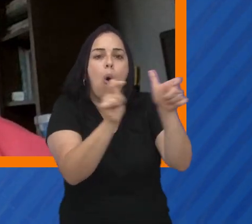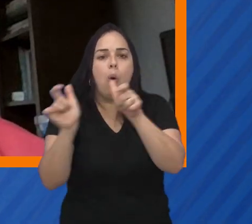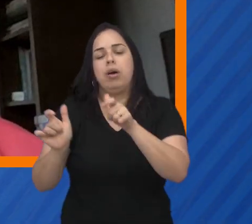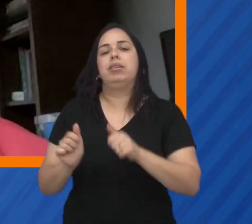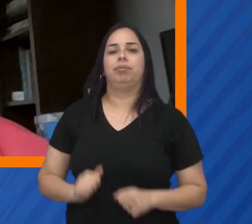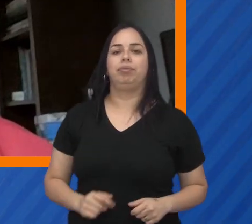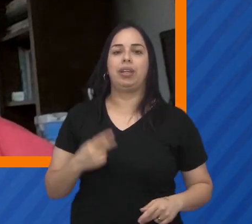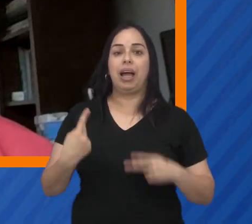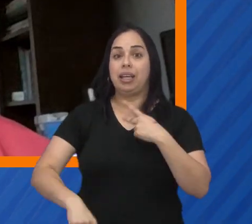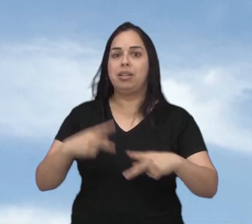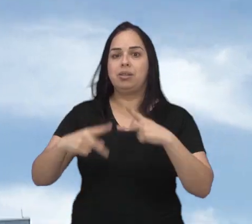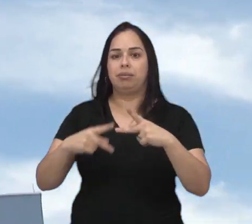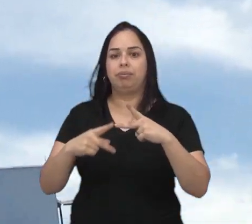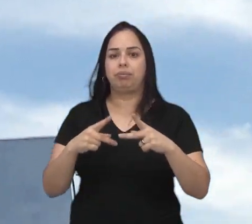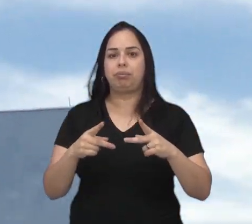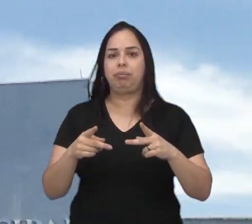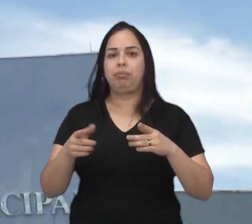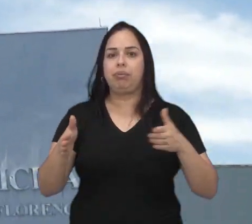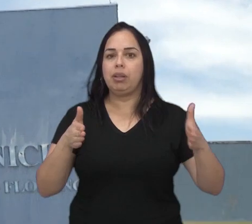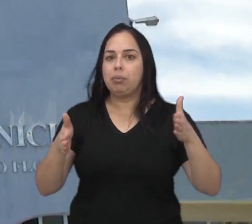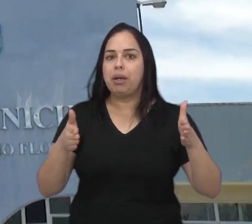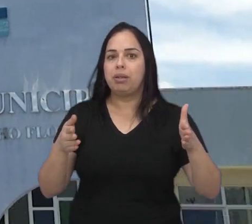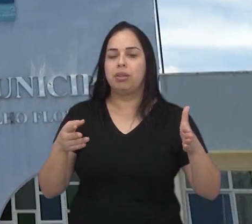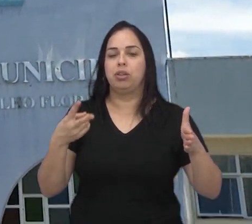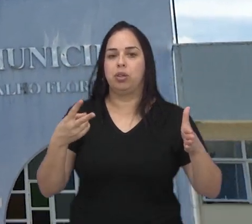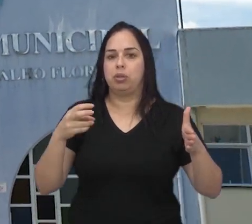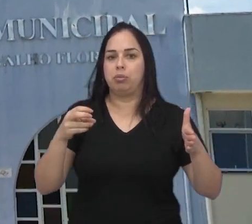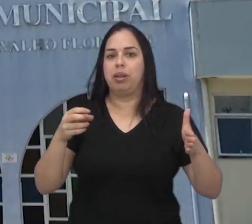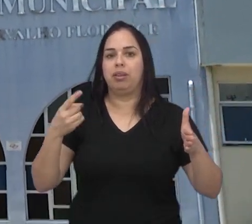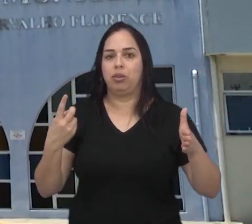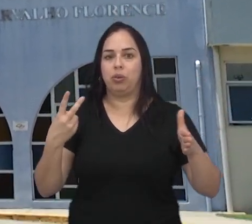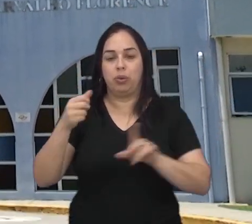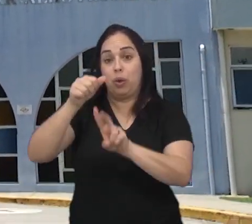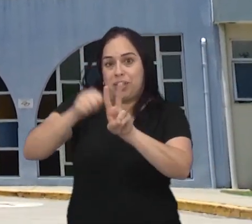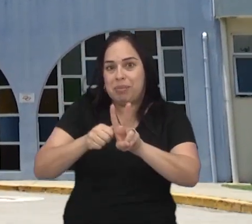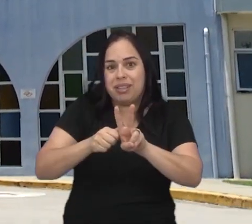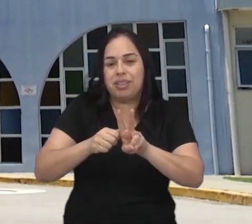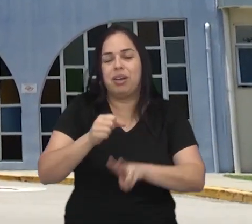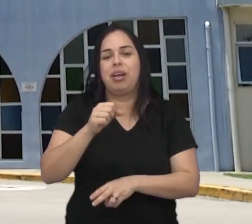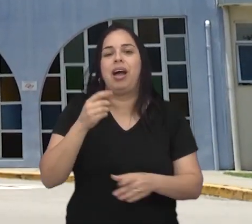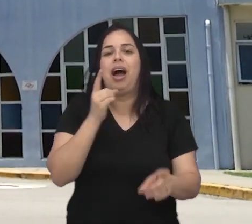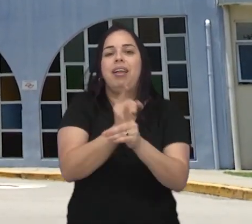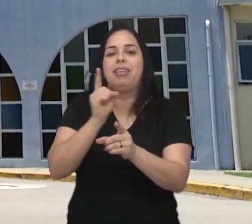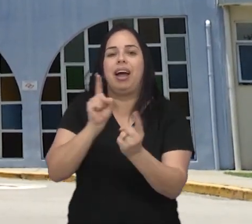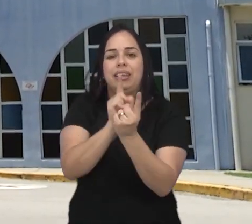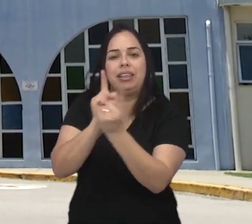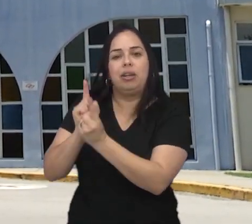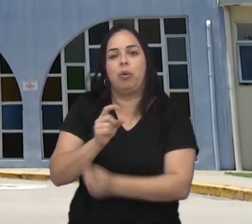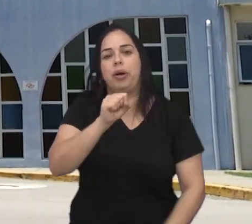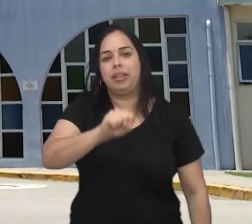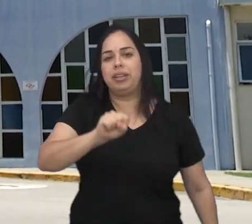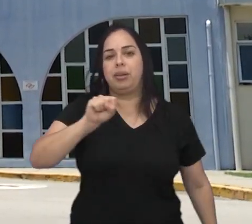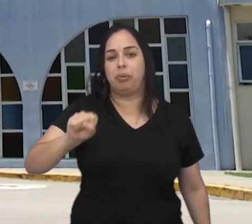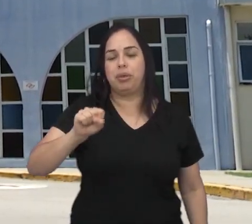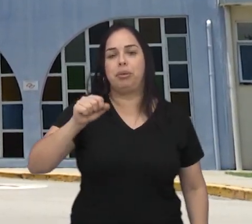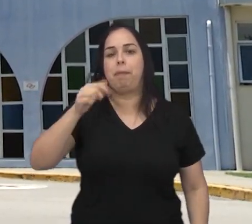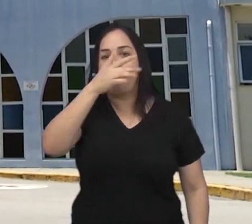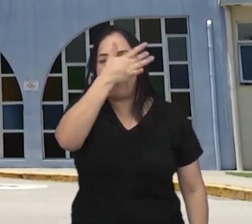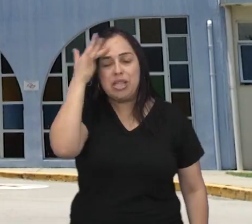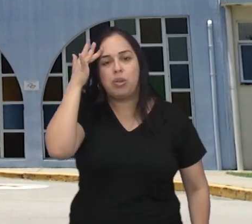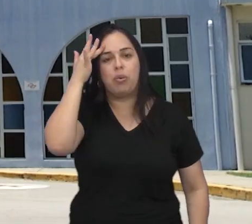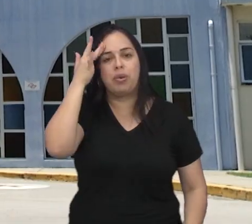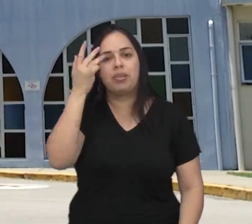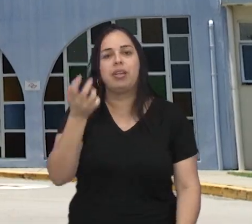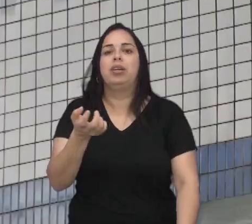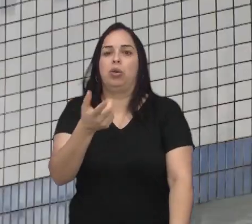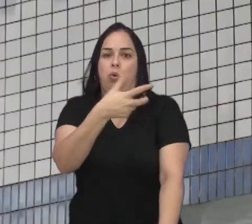saber como ela funciona. São José dos Campos atendeu, nos dois primeiros meses de 2024, 88 pacientes com